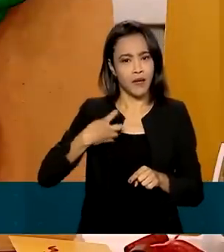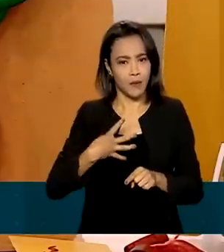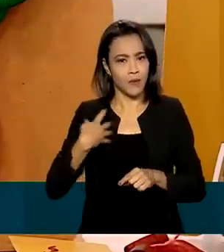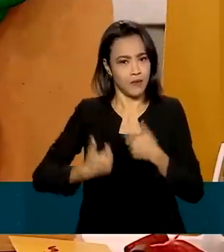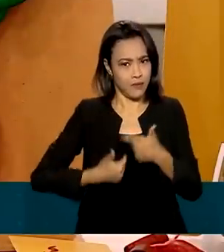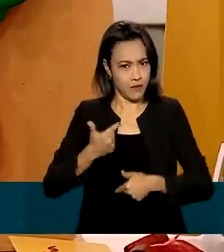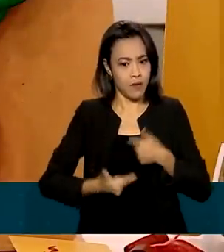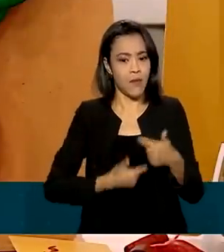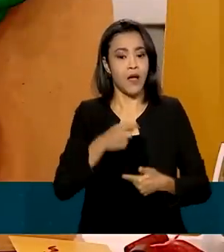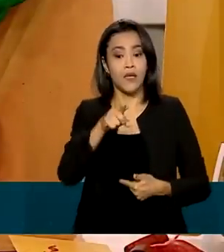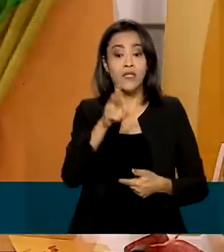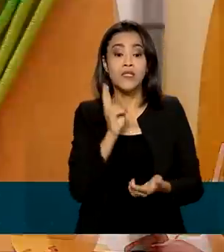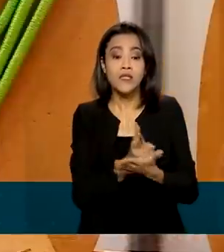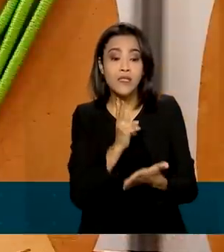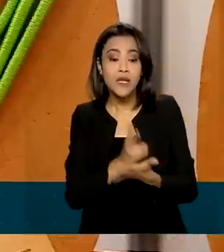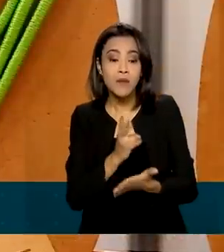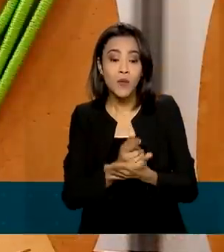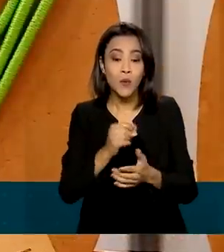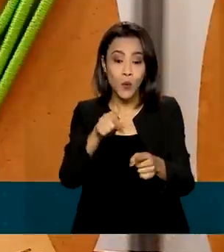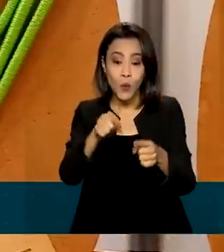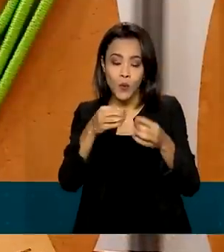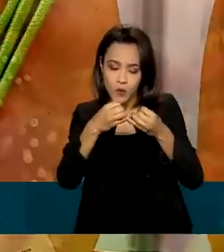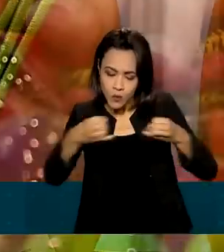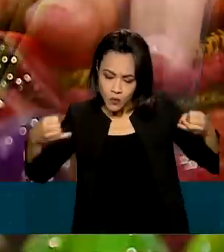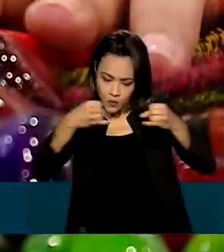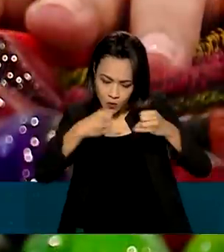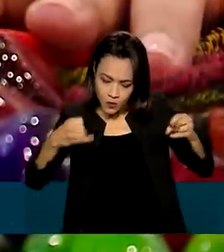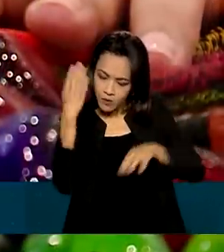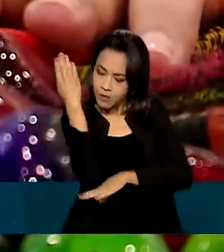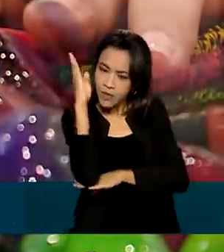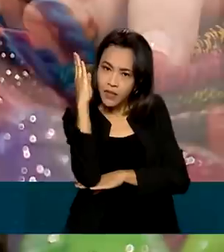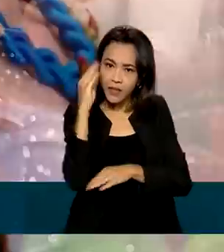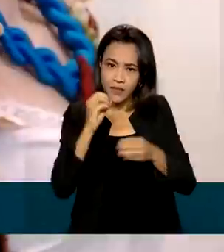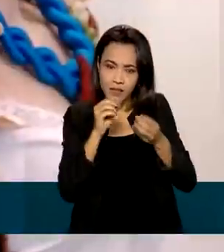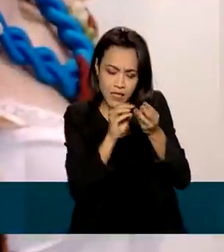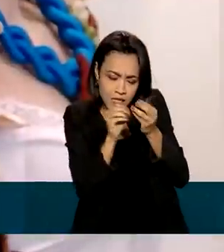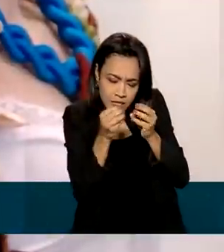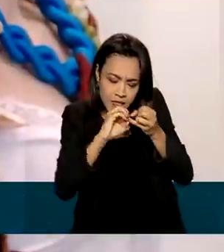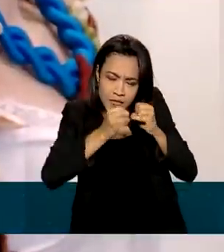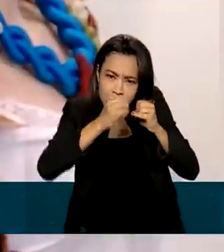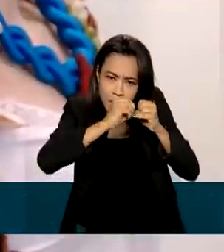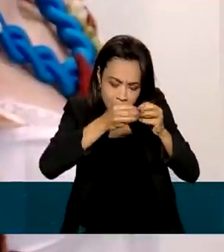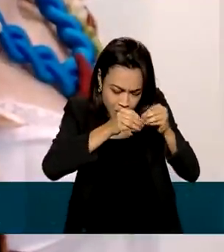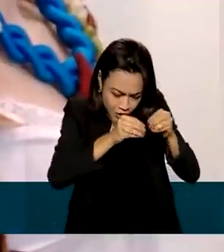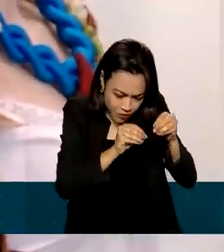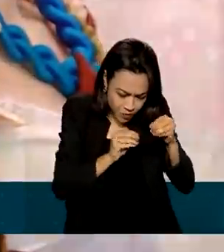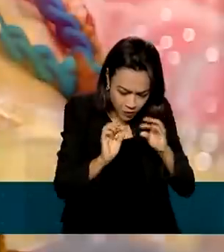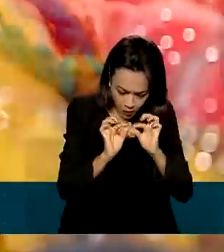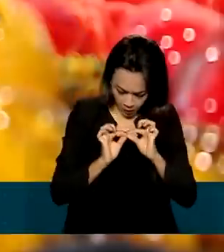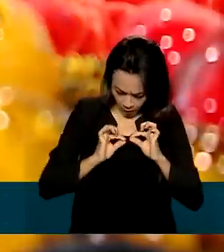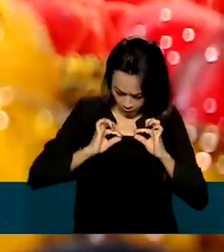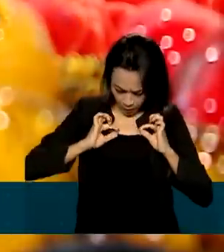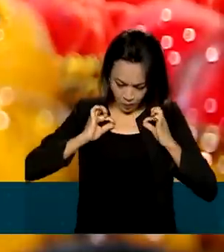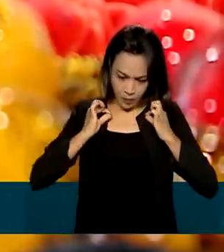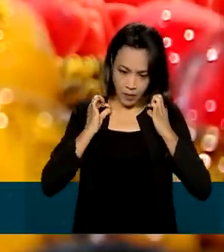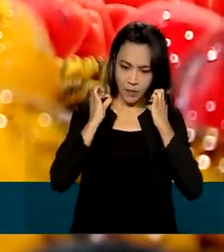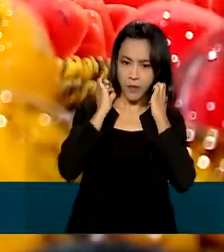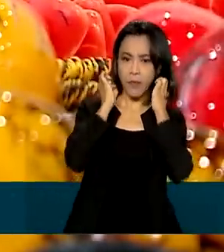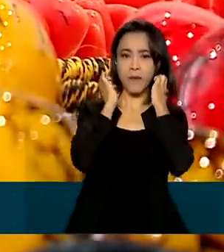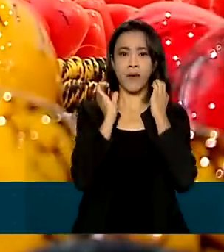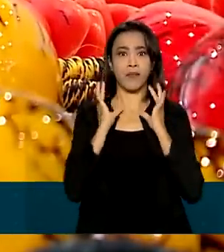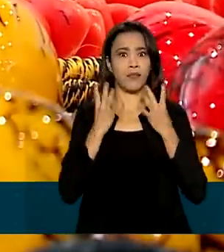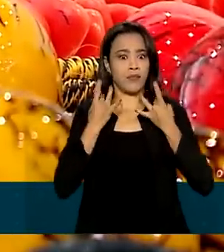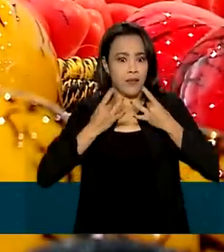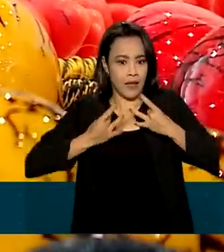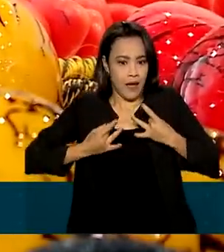Feitos com fios de tucum, fibras, madeiras e sementes, seus acessórios chamam a atenção pelos detalhes que